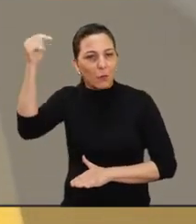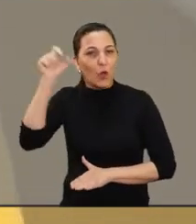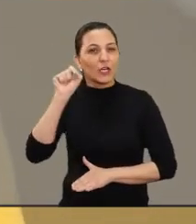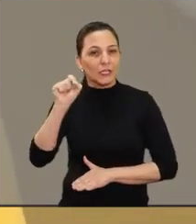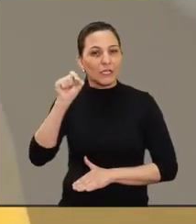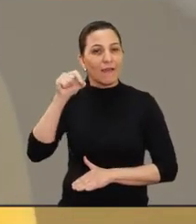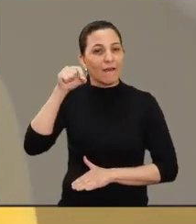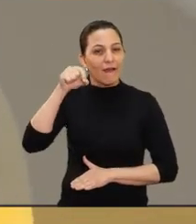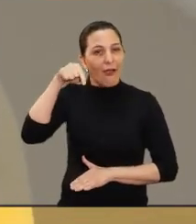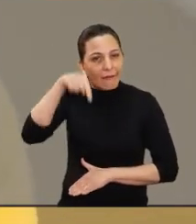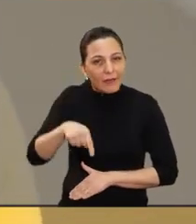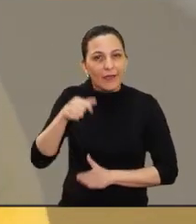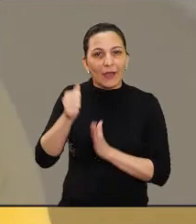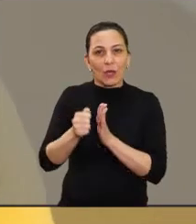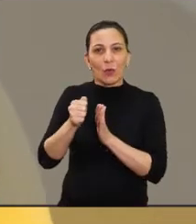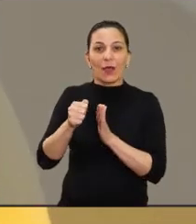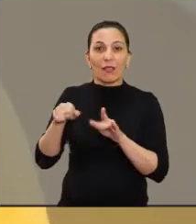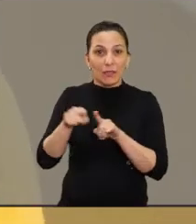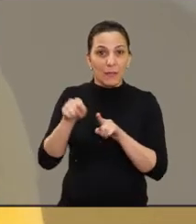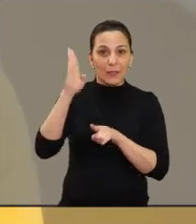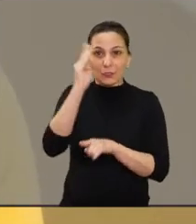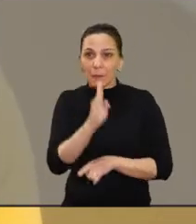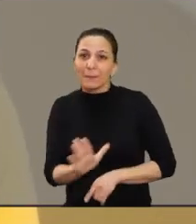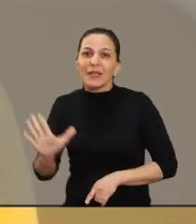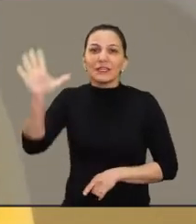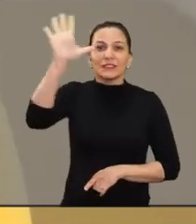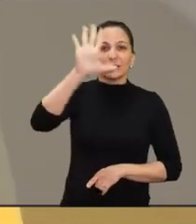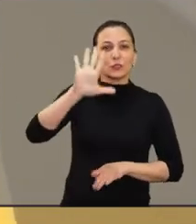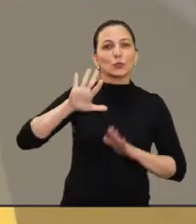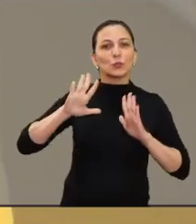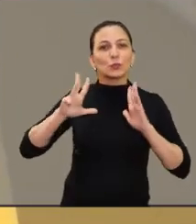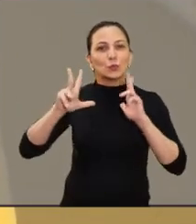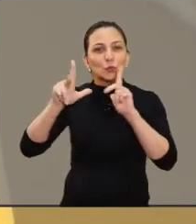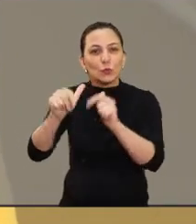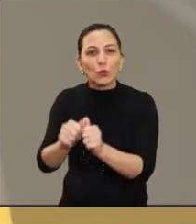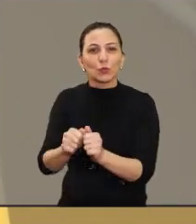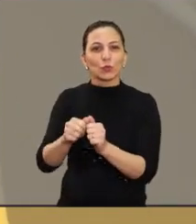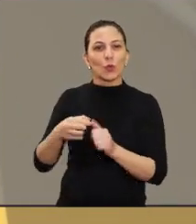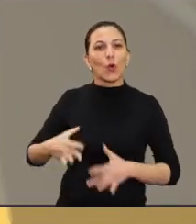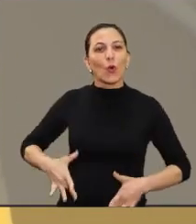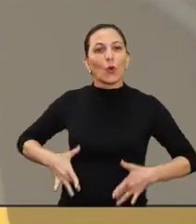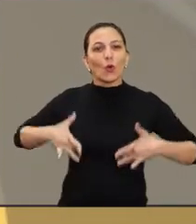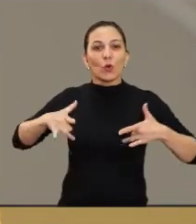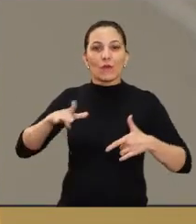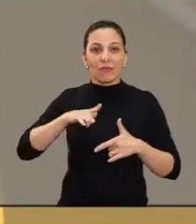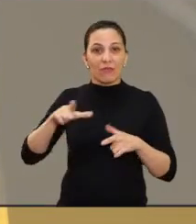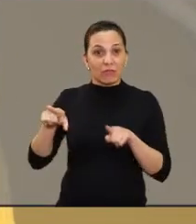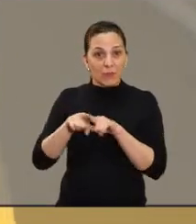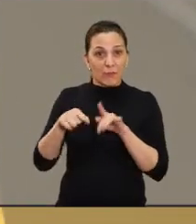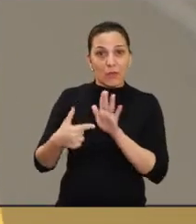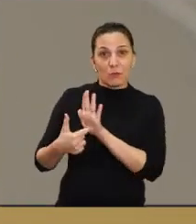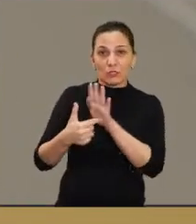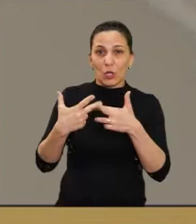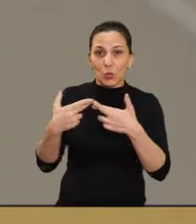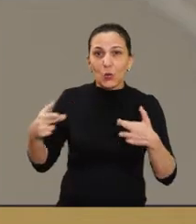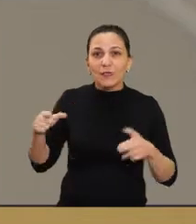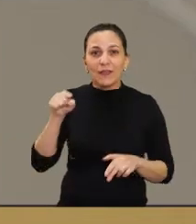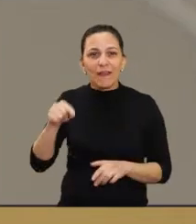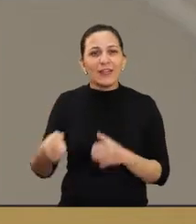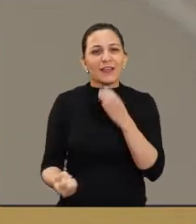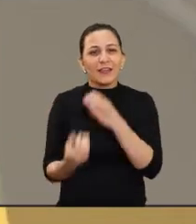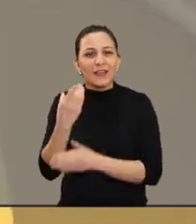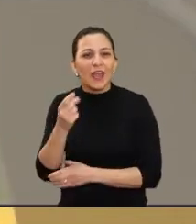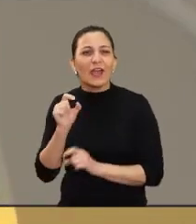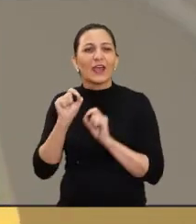que não só Araraquara, mas o Brasil deveria se orgulhar do doutor Frederico de Marco por todas as façanhas que ele fez